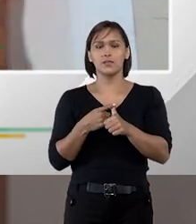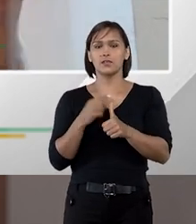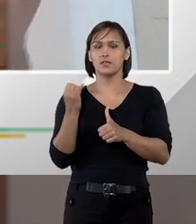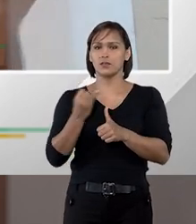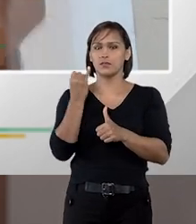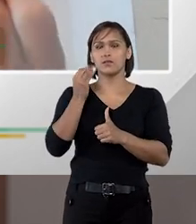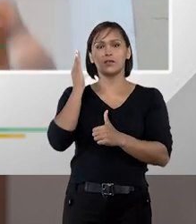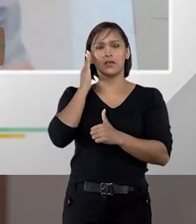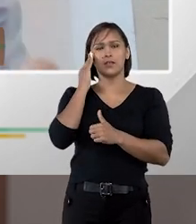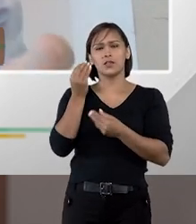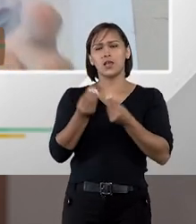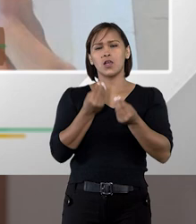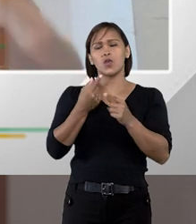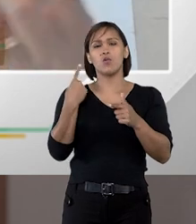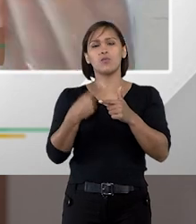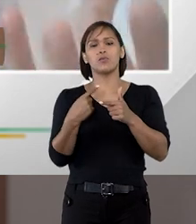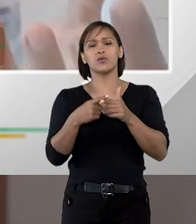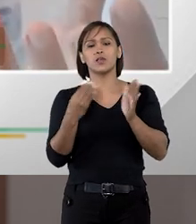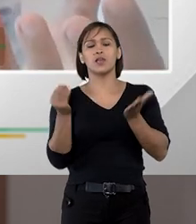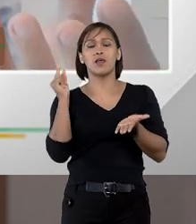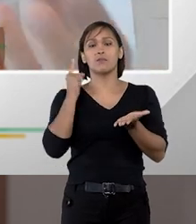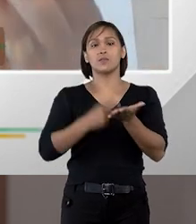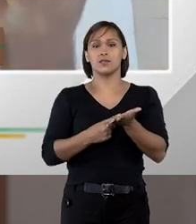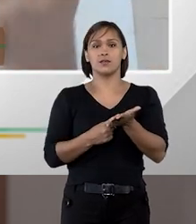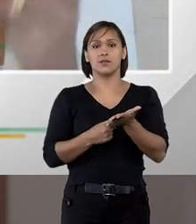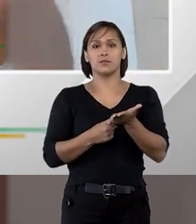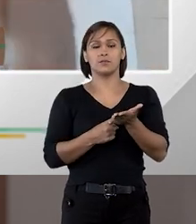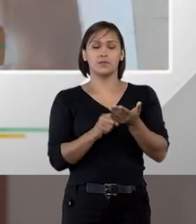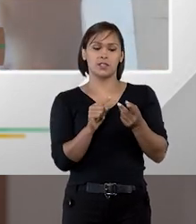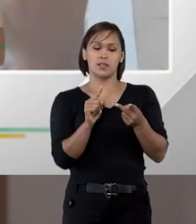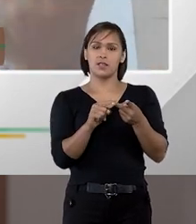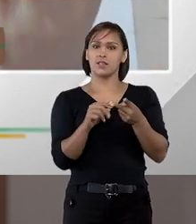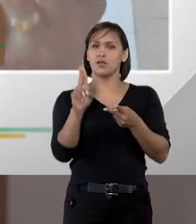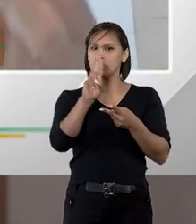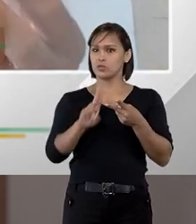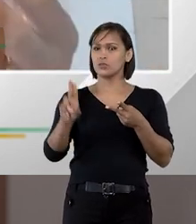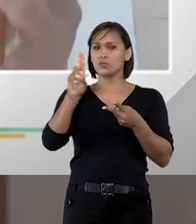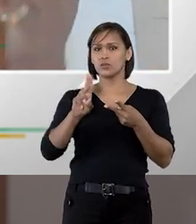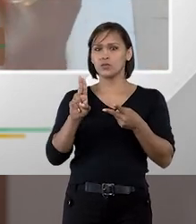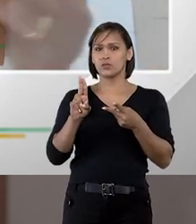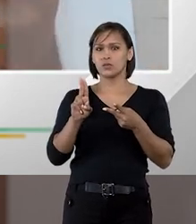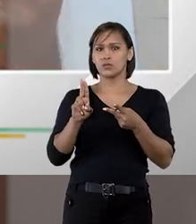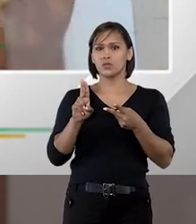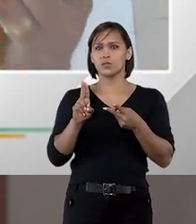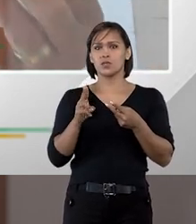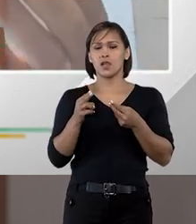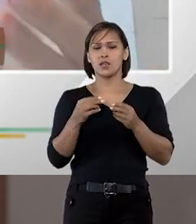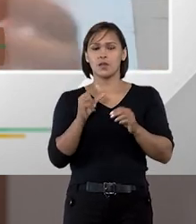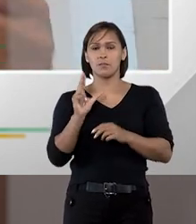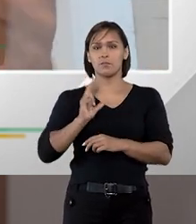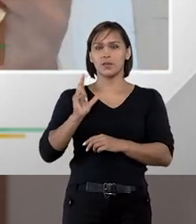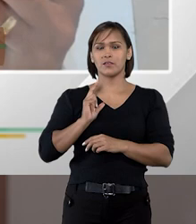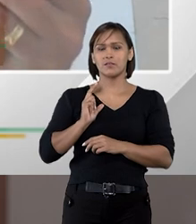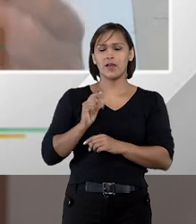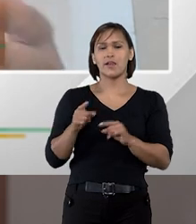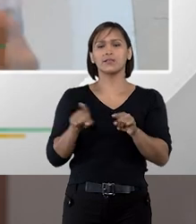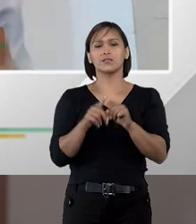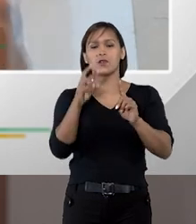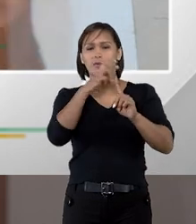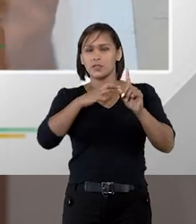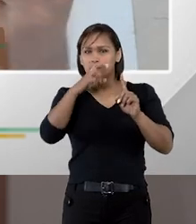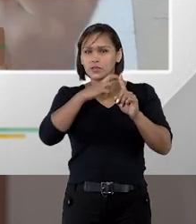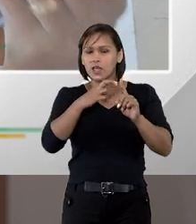relevante a gente entender as causas dessa aplicabilidade então a utilização de meios privados como a